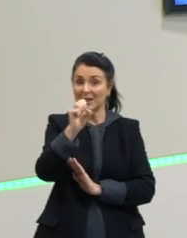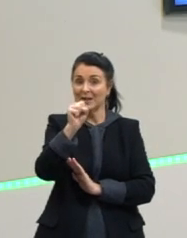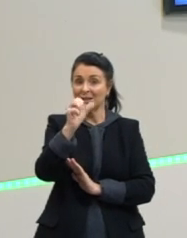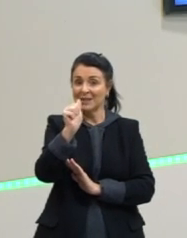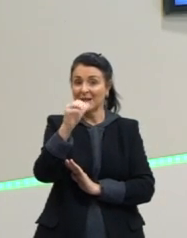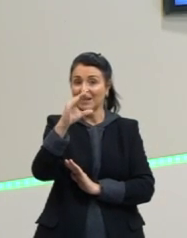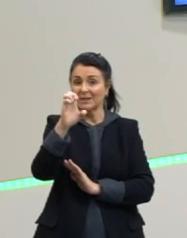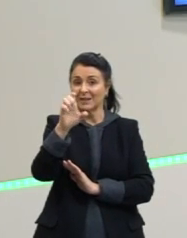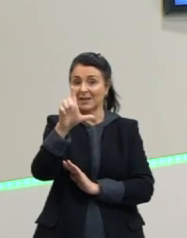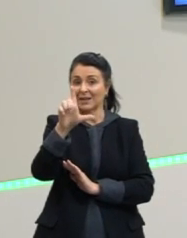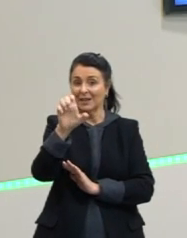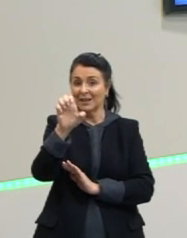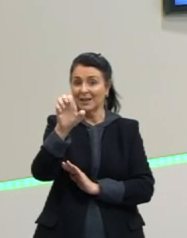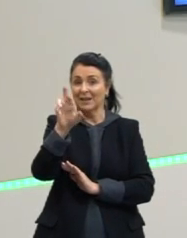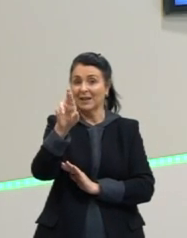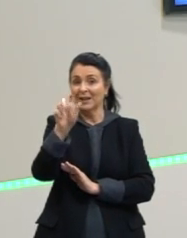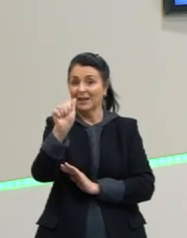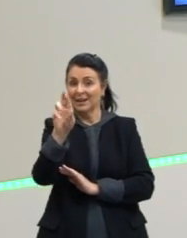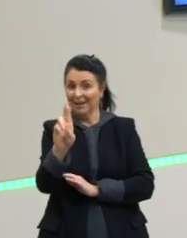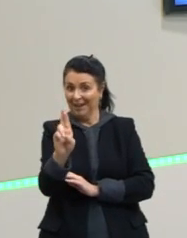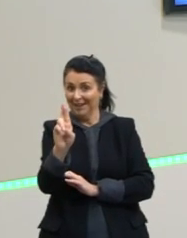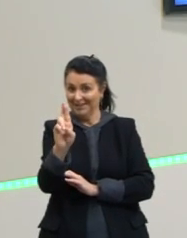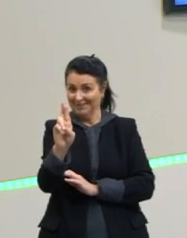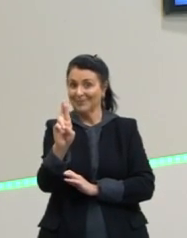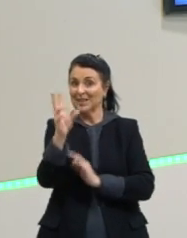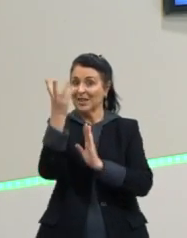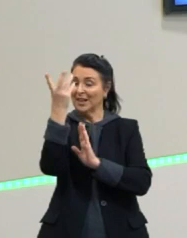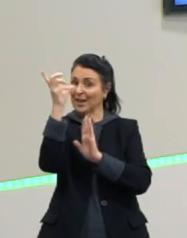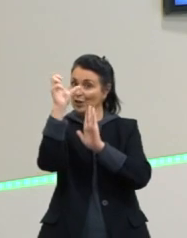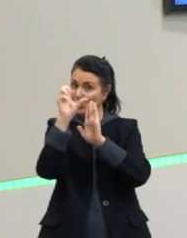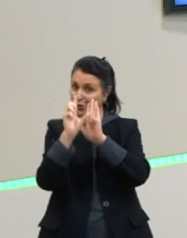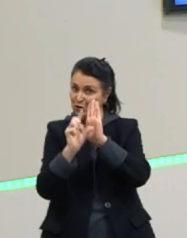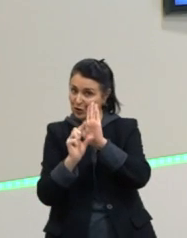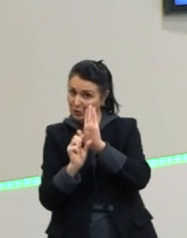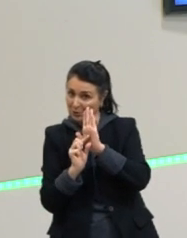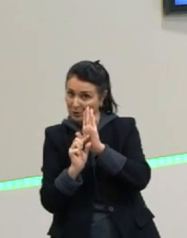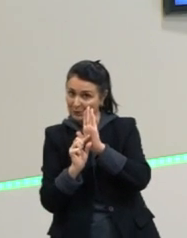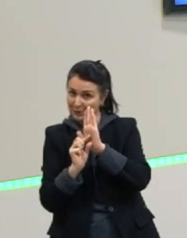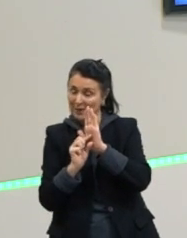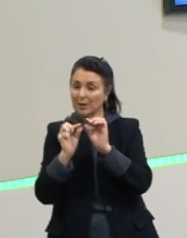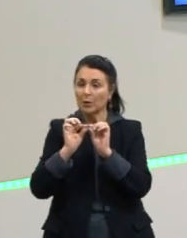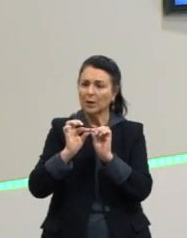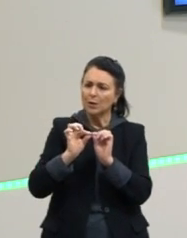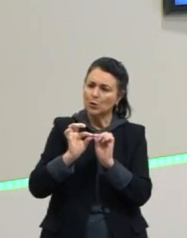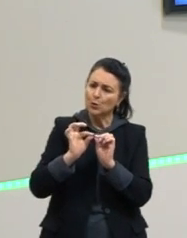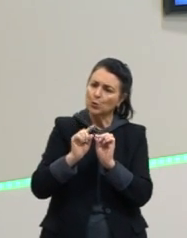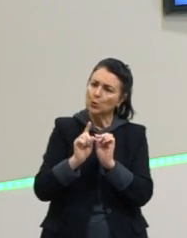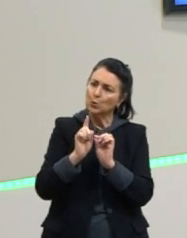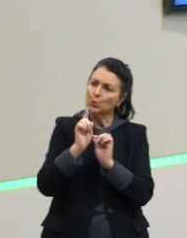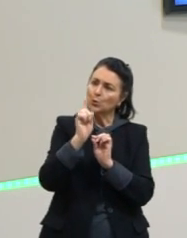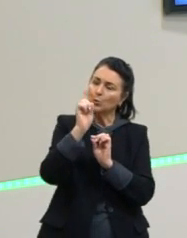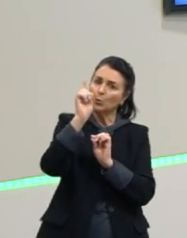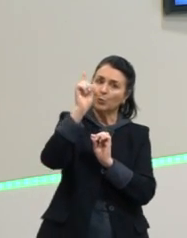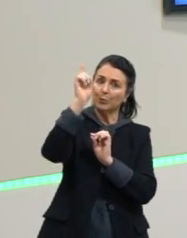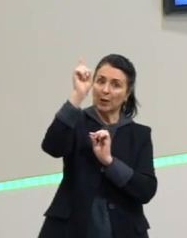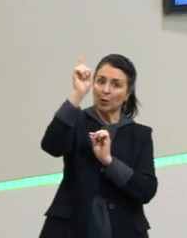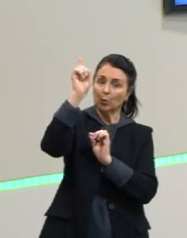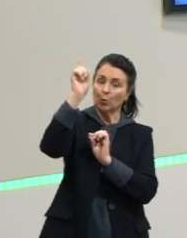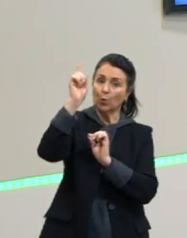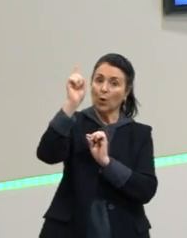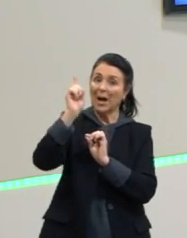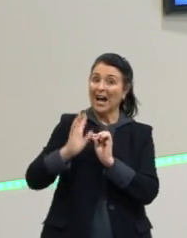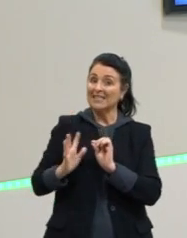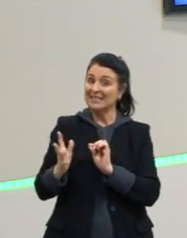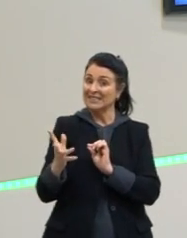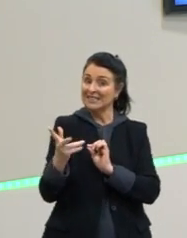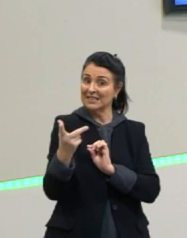acelerando, ganhando velocidade, né? E quando ele está subindo, essa aceleração seria uma desaceleração, então, ele